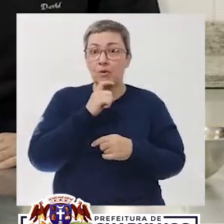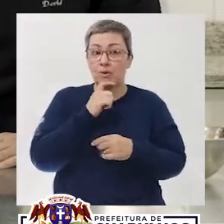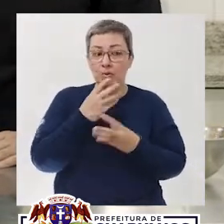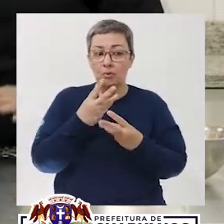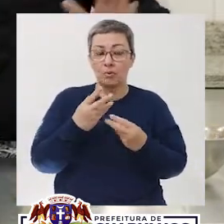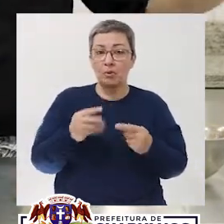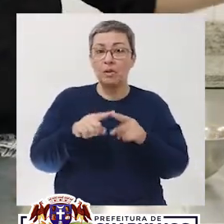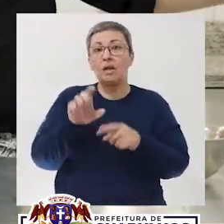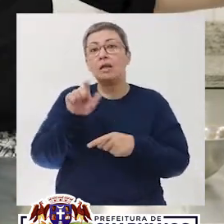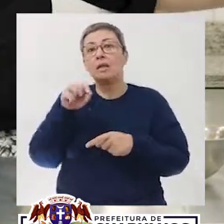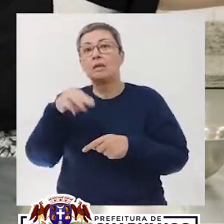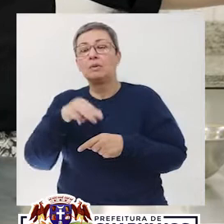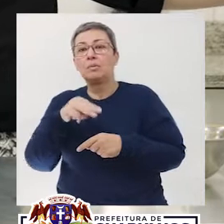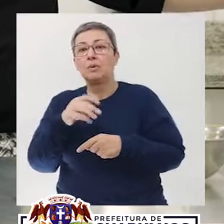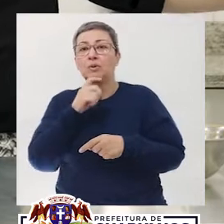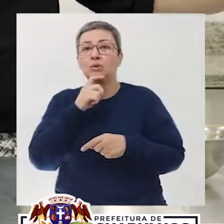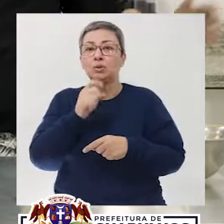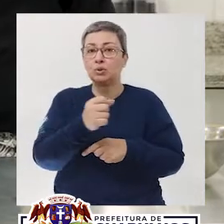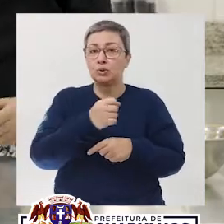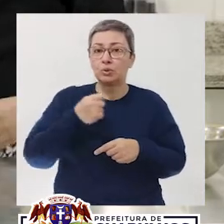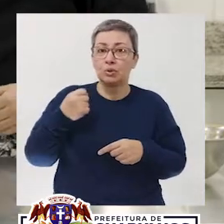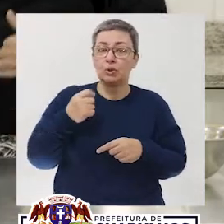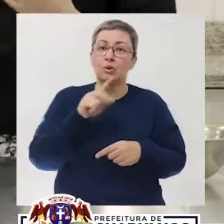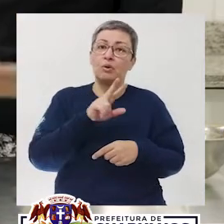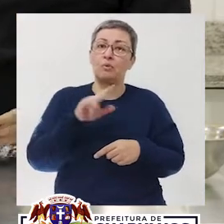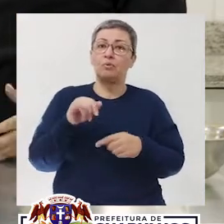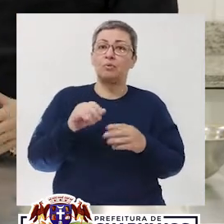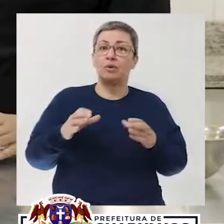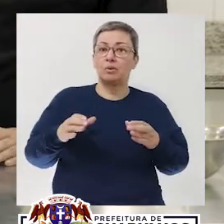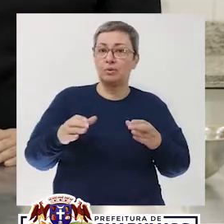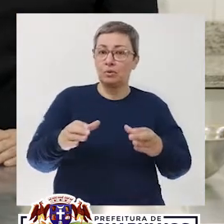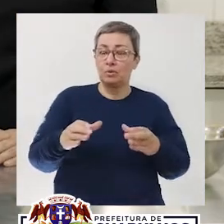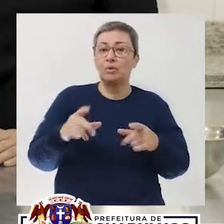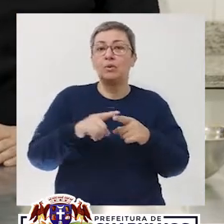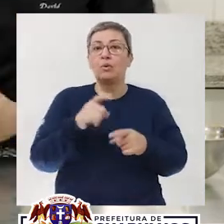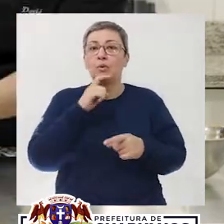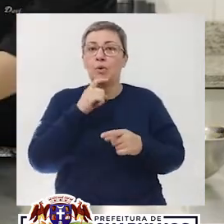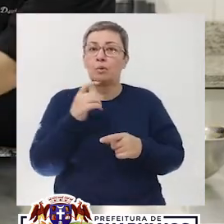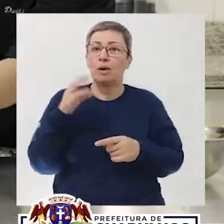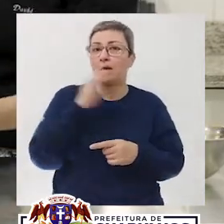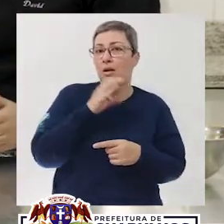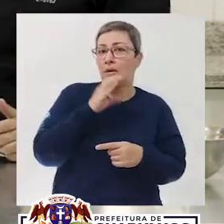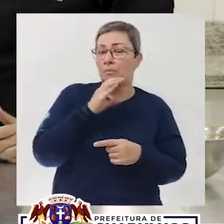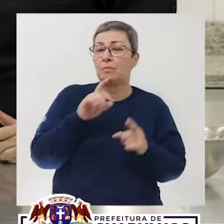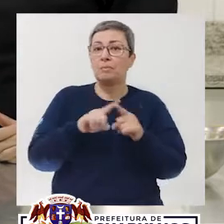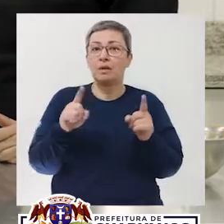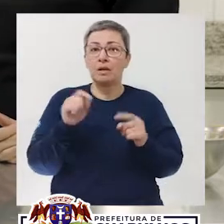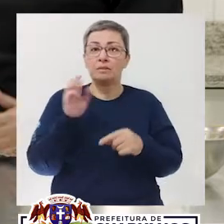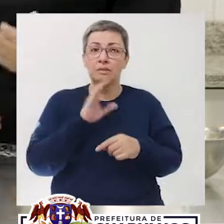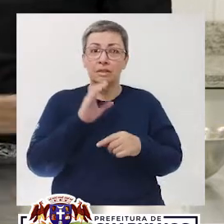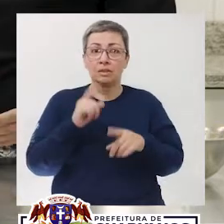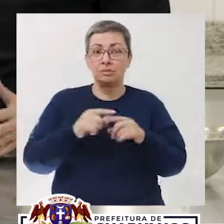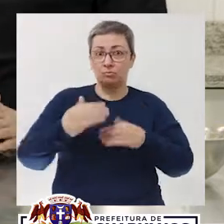esperar esfriar? Dez minutinhos aqui, ó, na geladeira. Isso vai fazer com que a sua torta esfrie um pouco mais rápido,